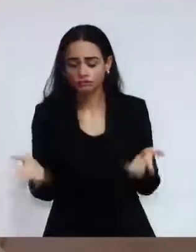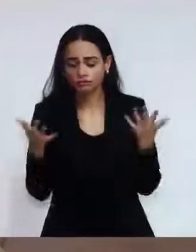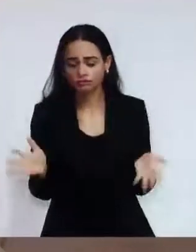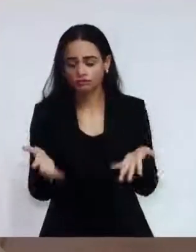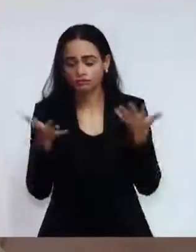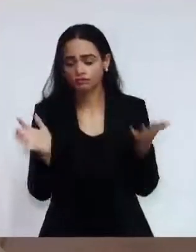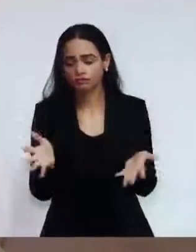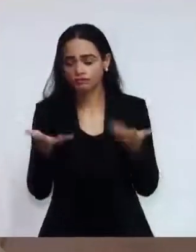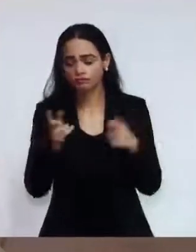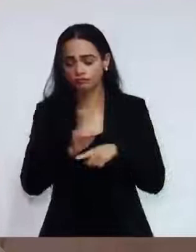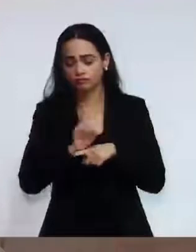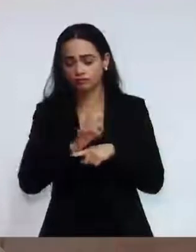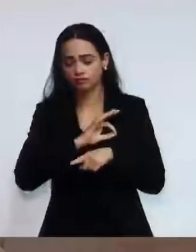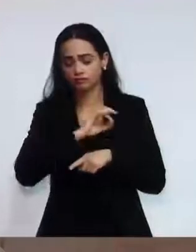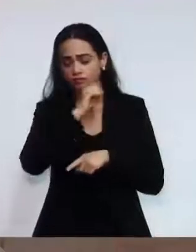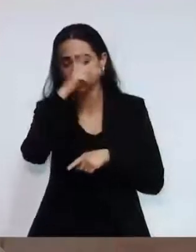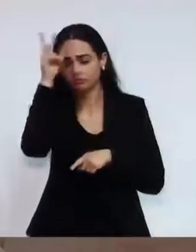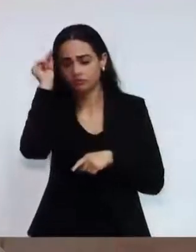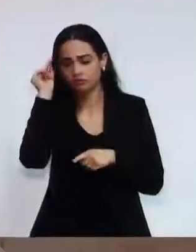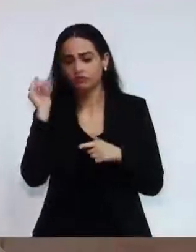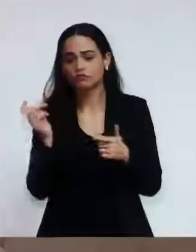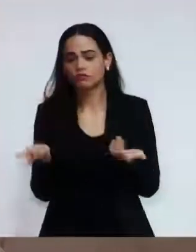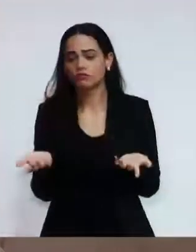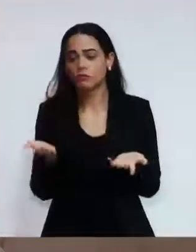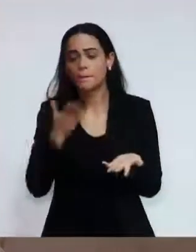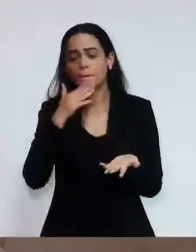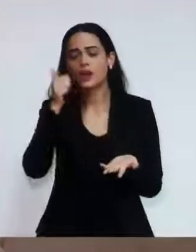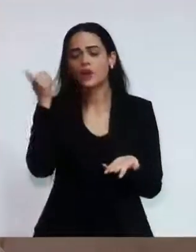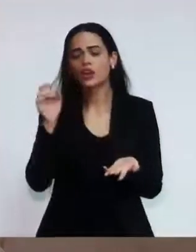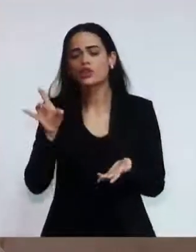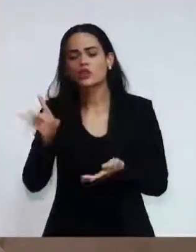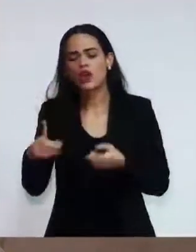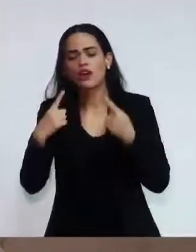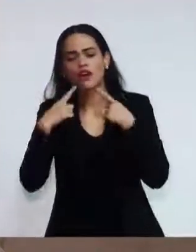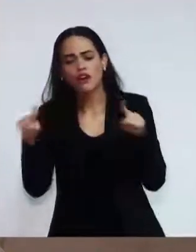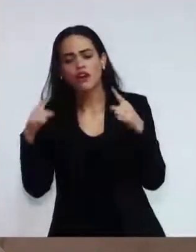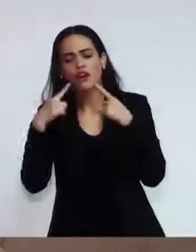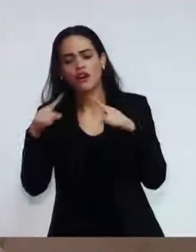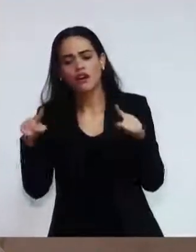Só críticas, críticas, críticas, críticas, vereador. É complicado.